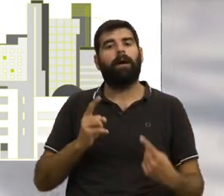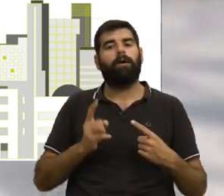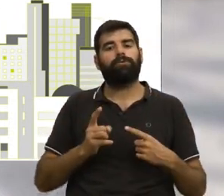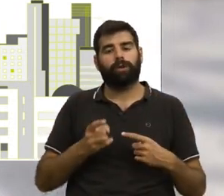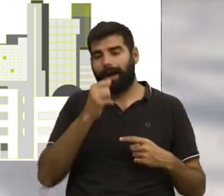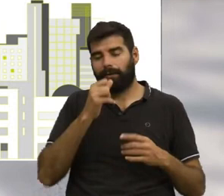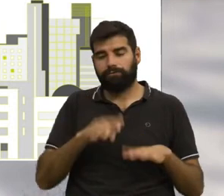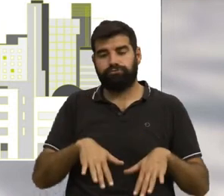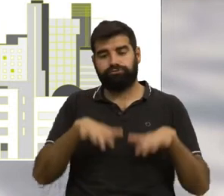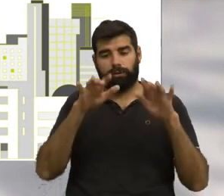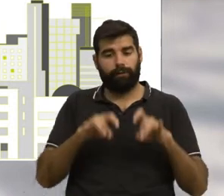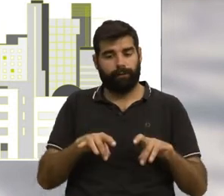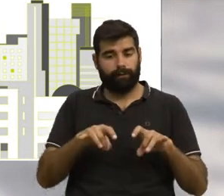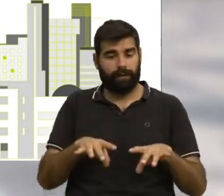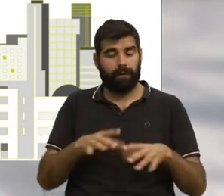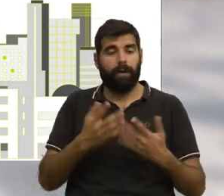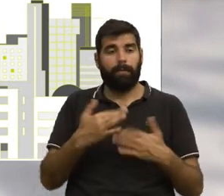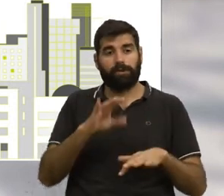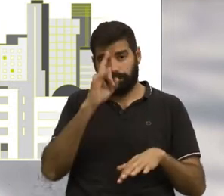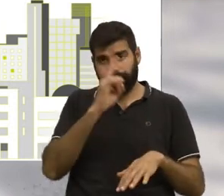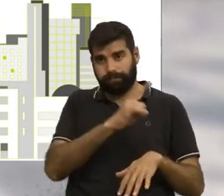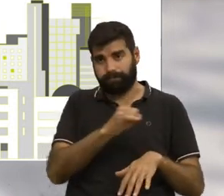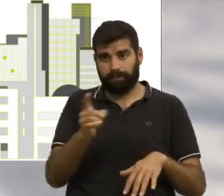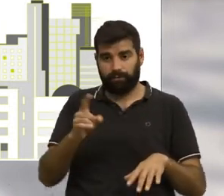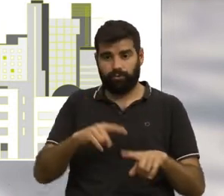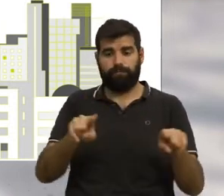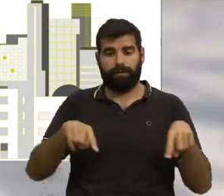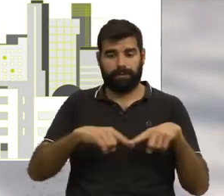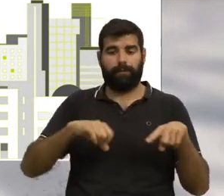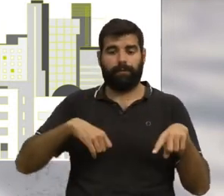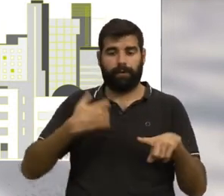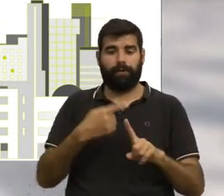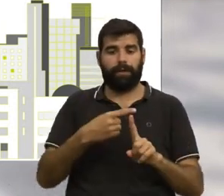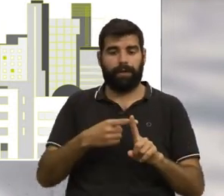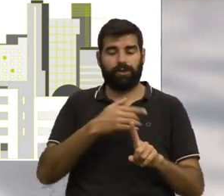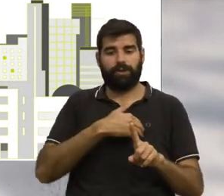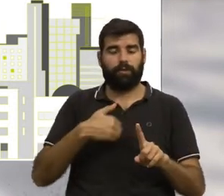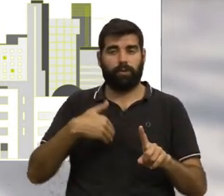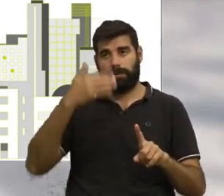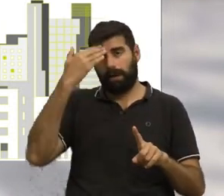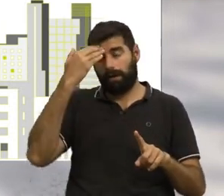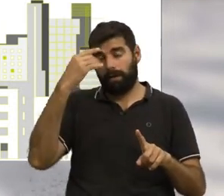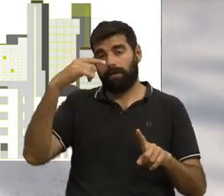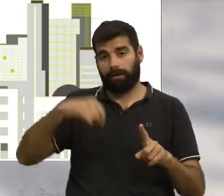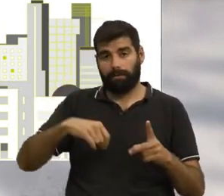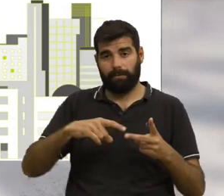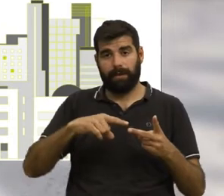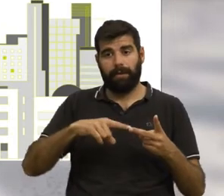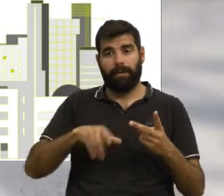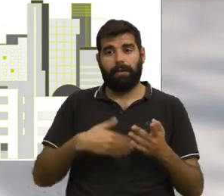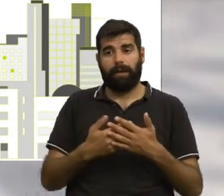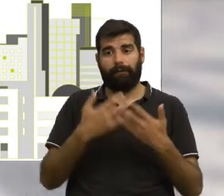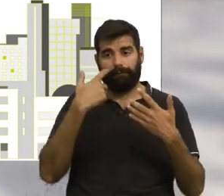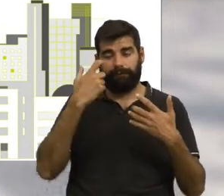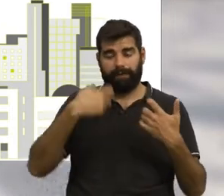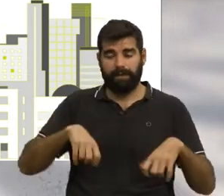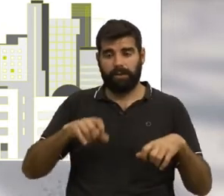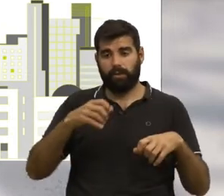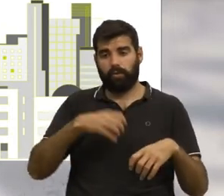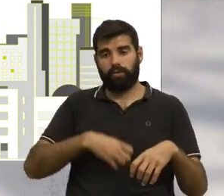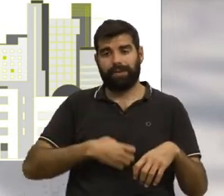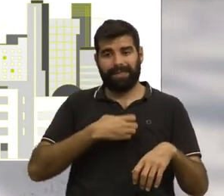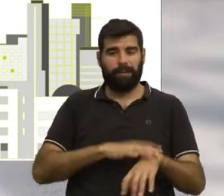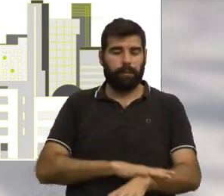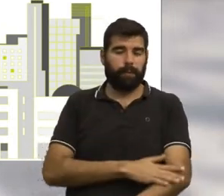limitação das enchentes, mas, como todos sabemos, os espaços verdes também têm benefícios para a saúde mental e para um desenvolvimento físico, emocional e